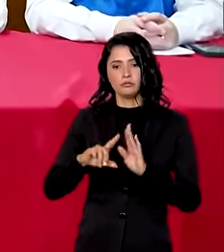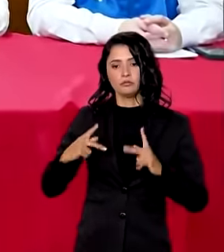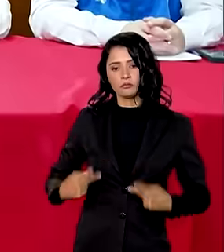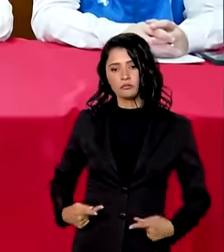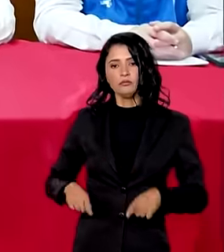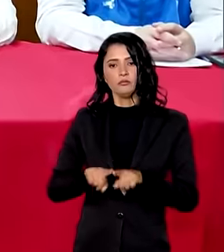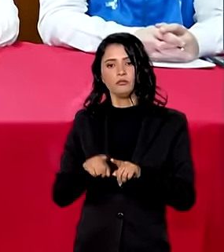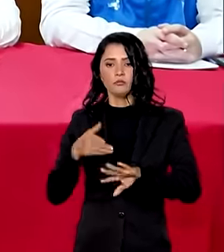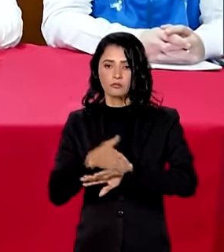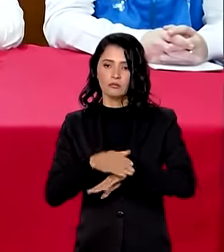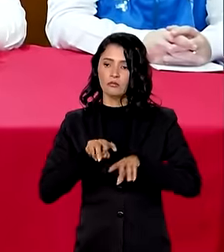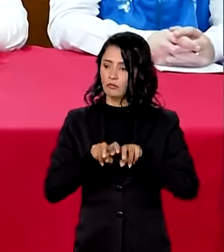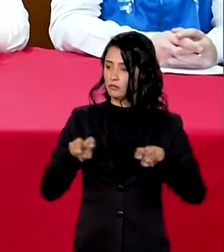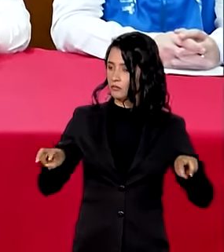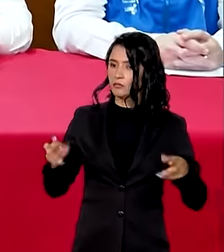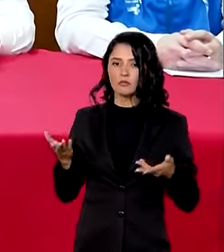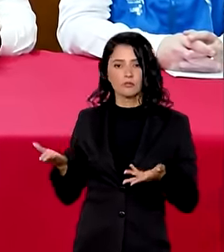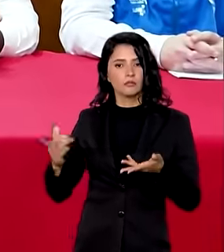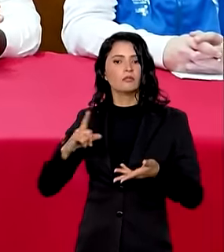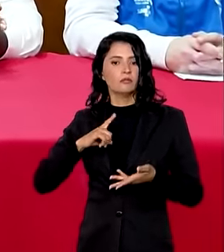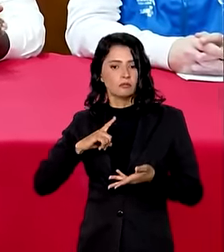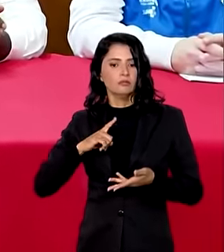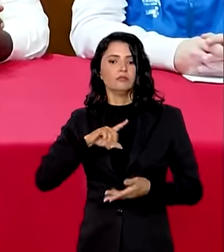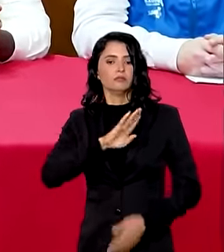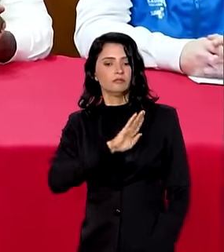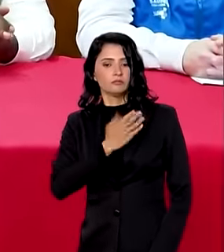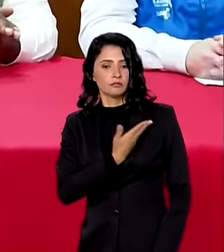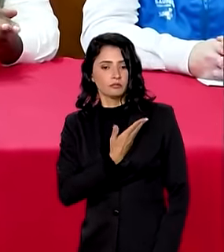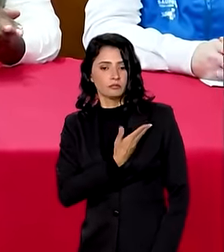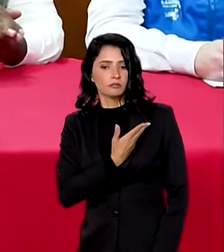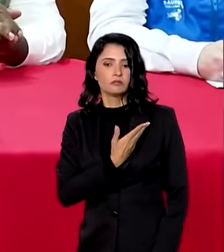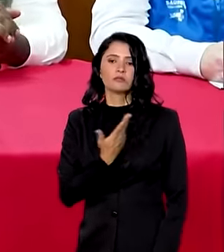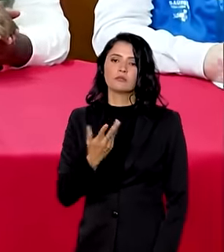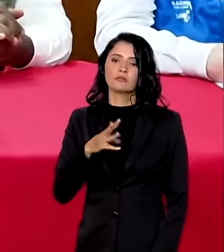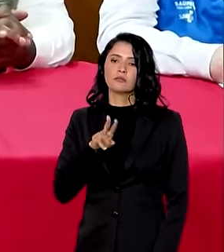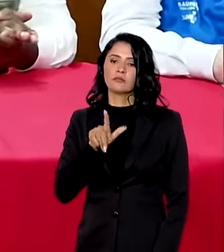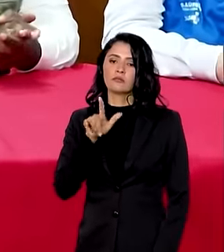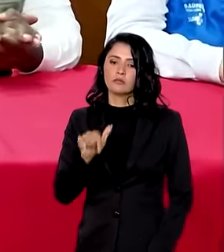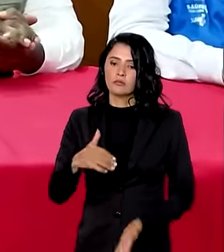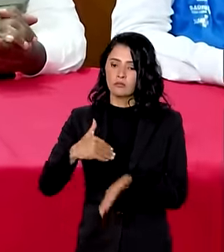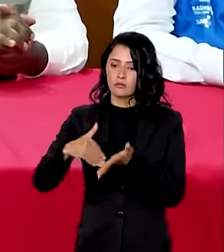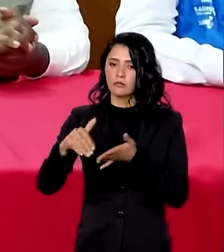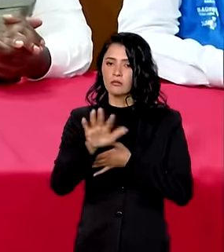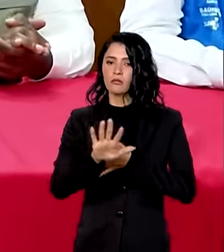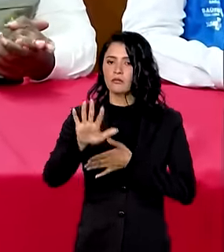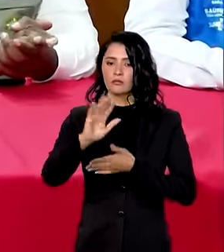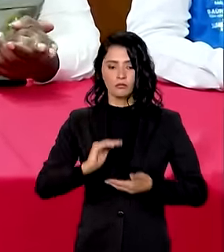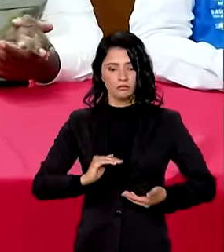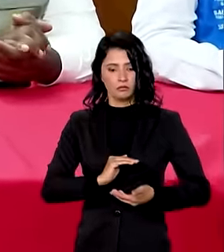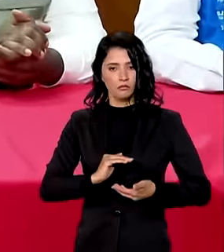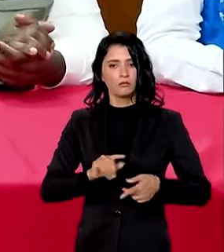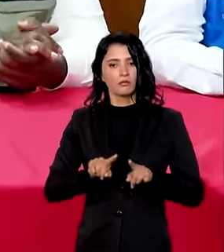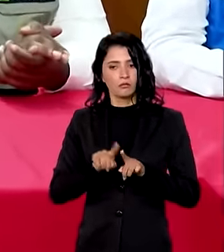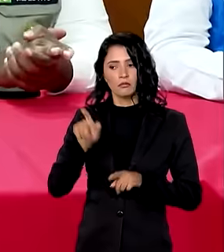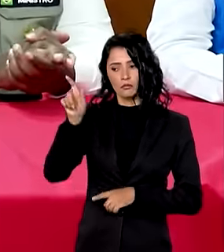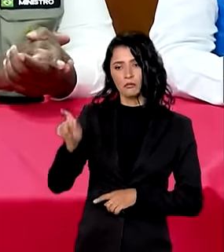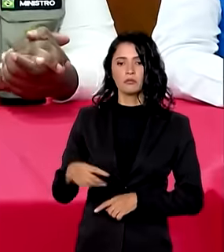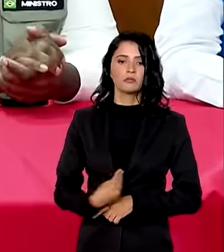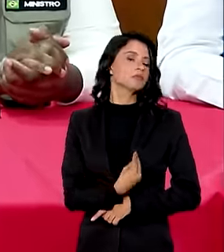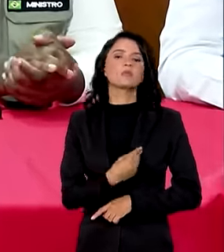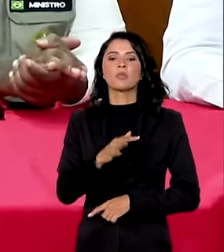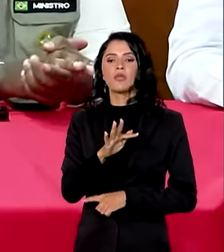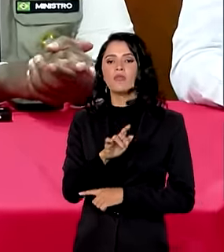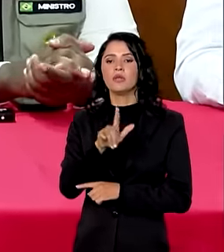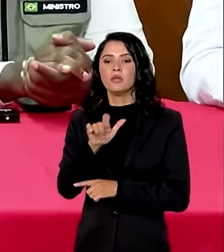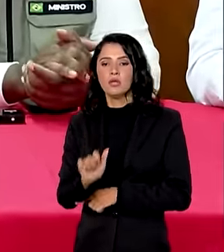Encontram-se aqui na mesa conosco o nosso amigo Volney, que é o nosso secretário nacional da Defesa Civil, o Filipe